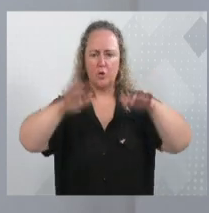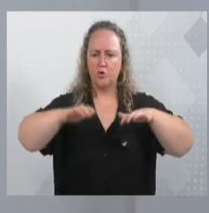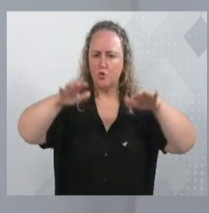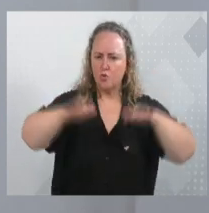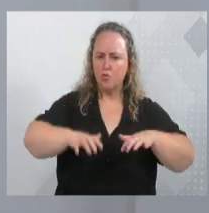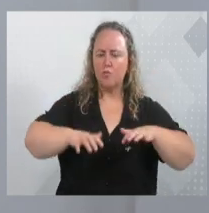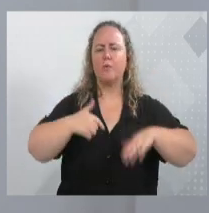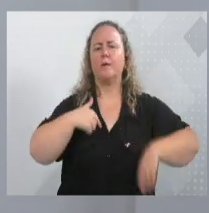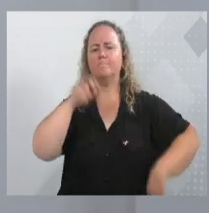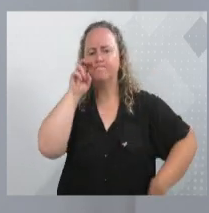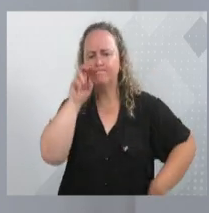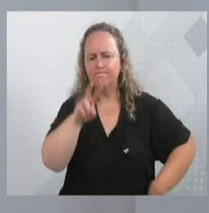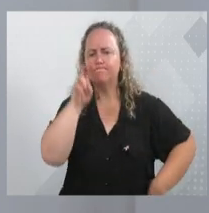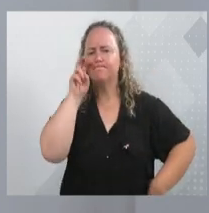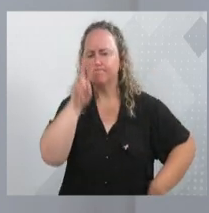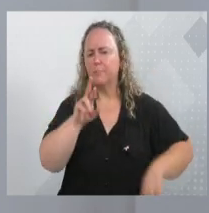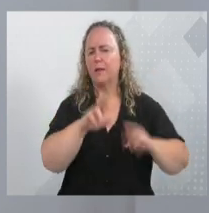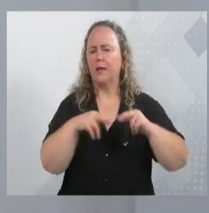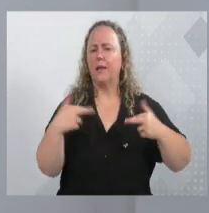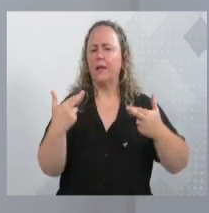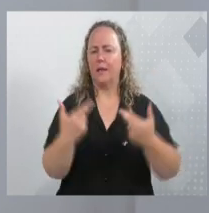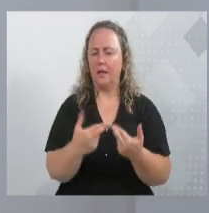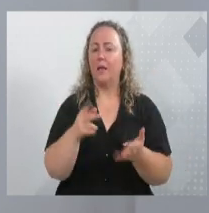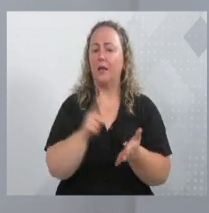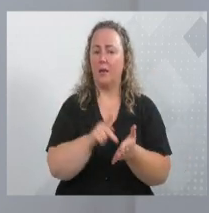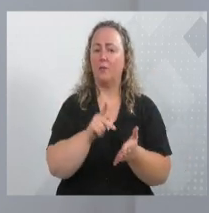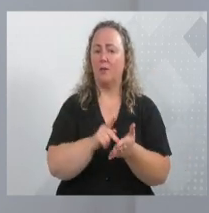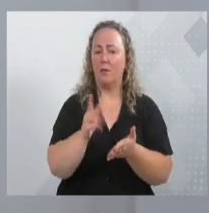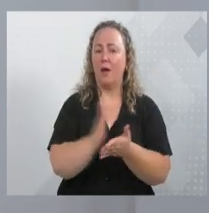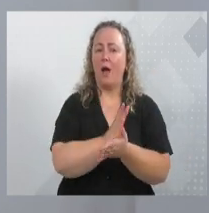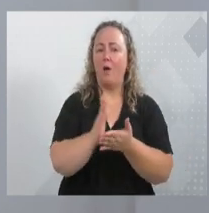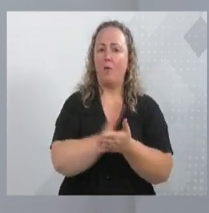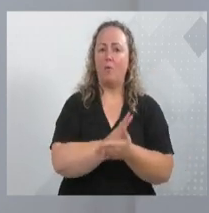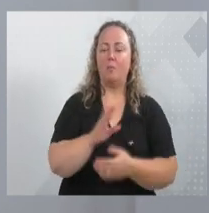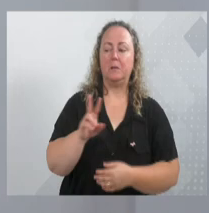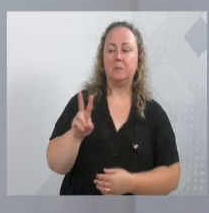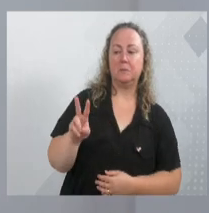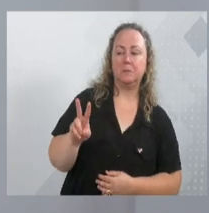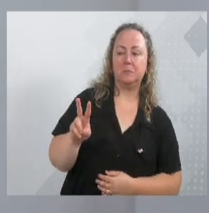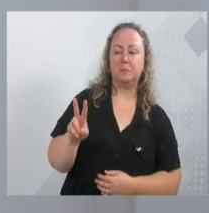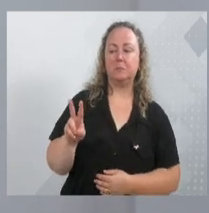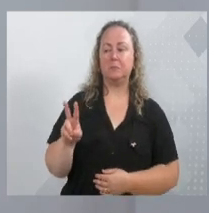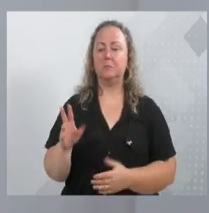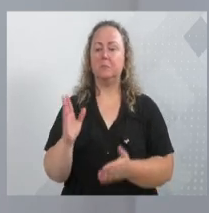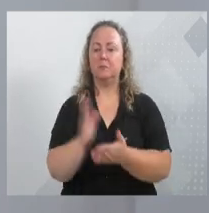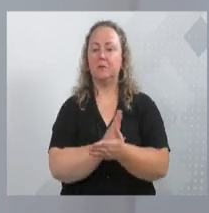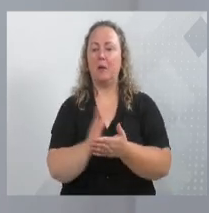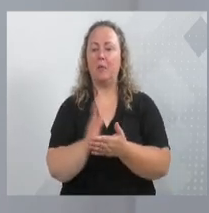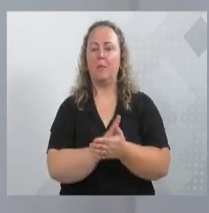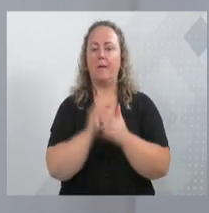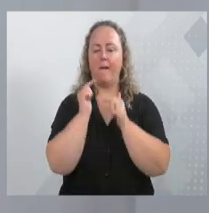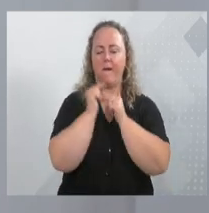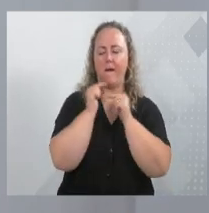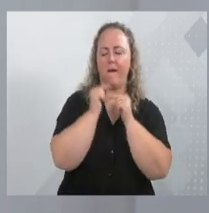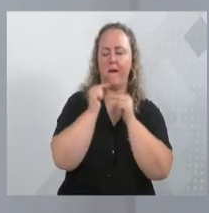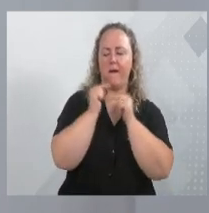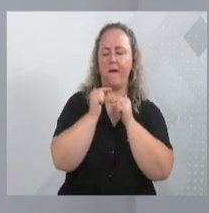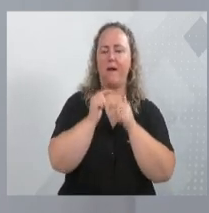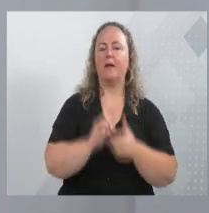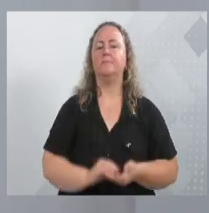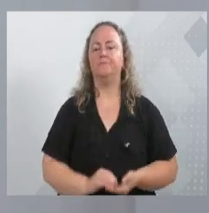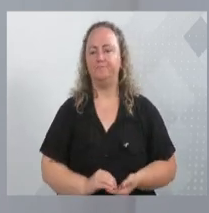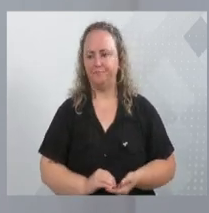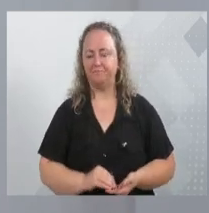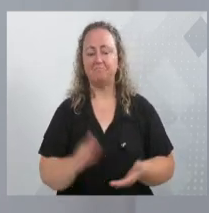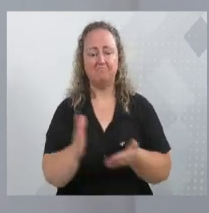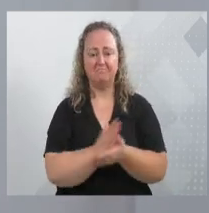e vi, participei em algumas reuniões onde as pessoas olhavam torto, muitas vezes debochavam, muitas vezes